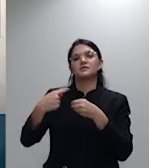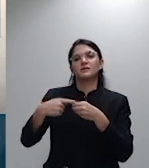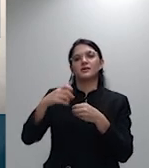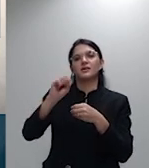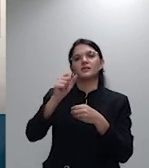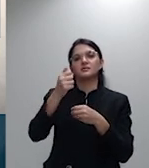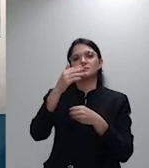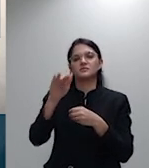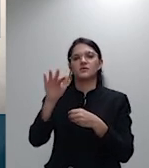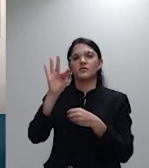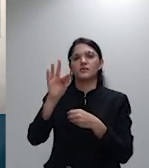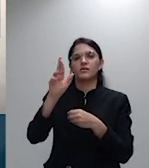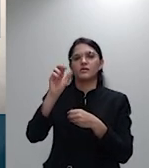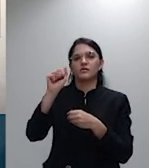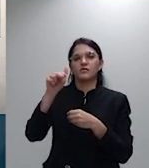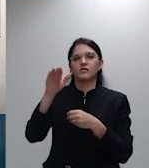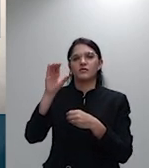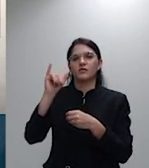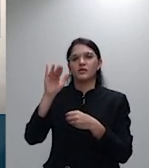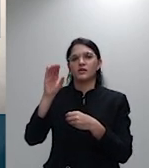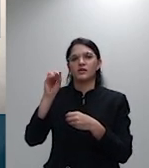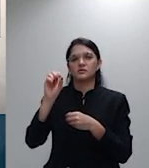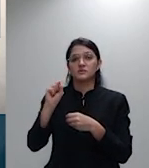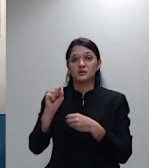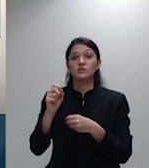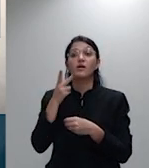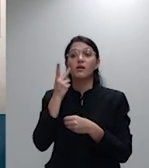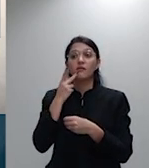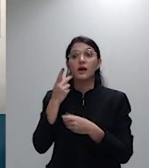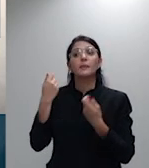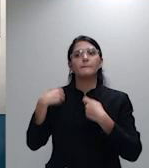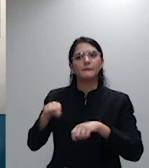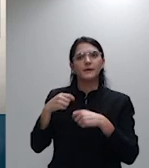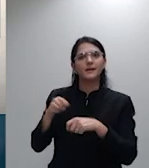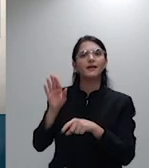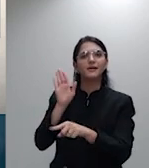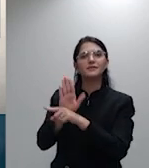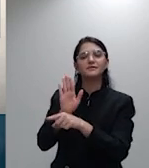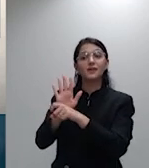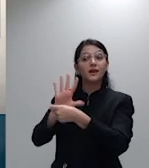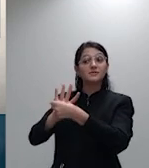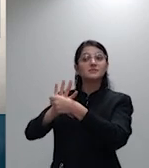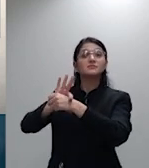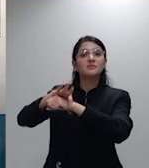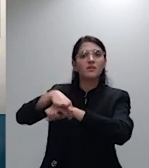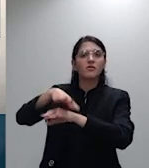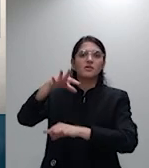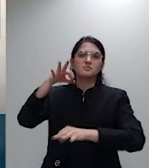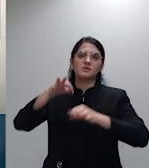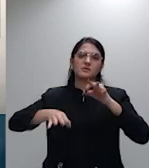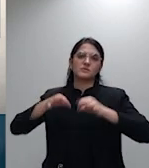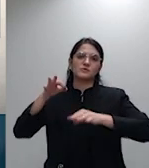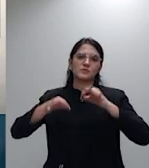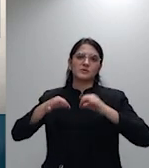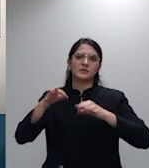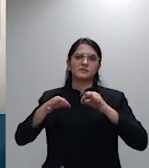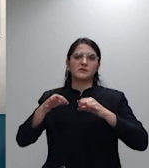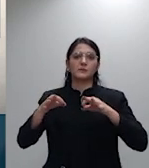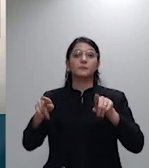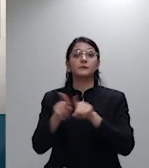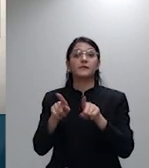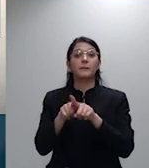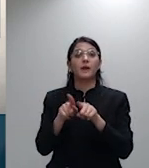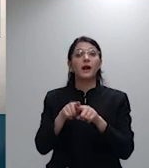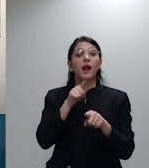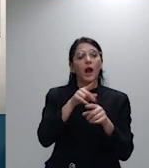seguramente garantirá uma segurança jurídica maior e desafogando o poder judiciário